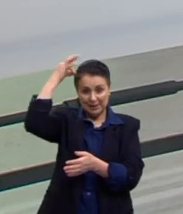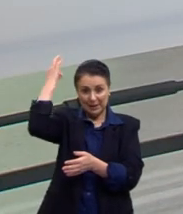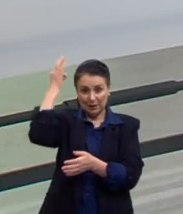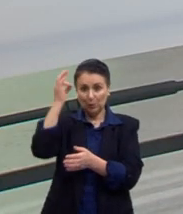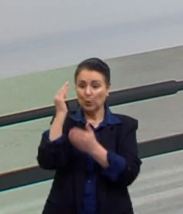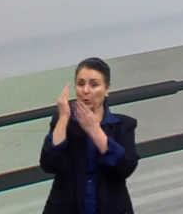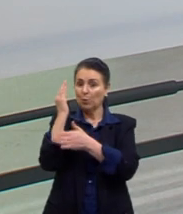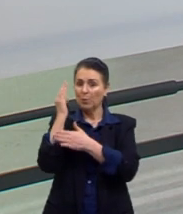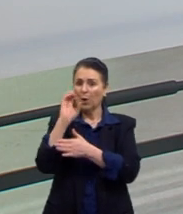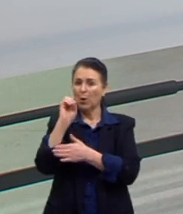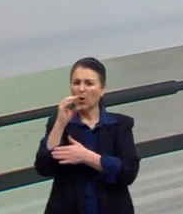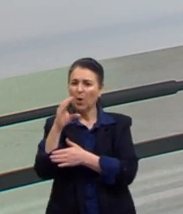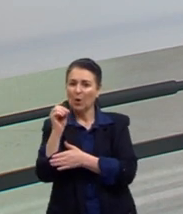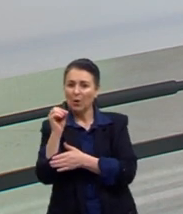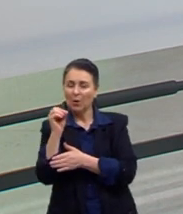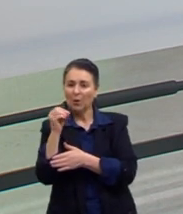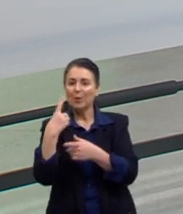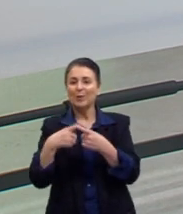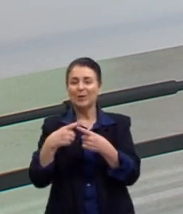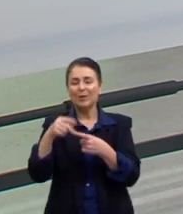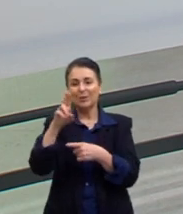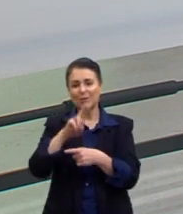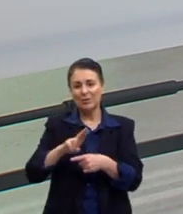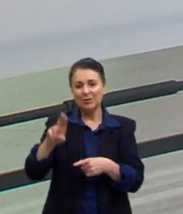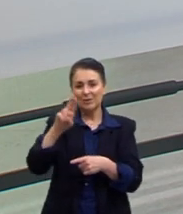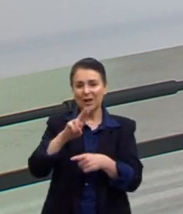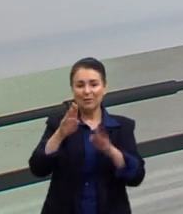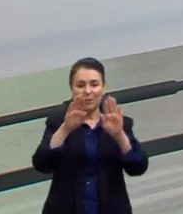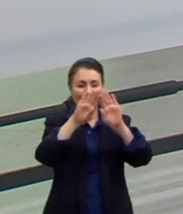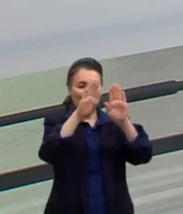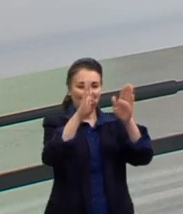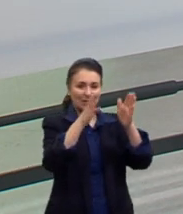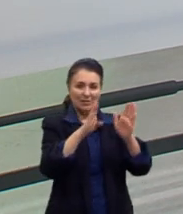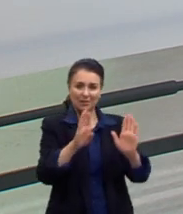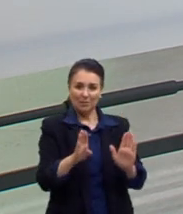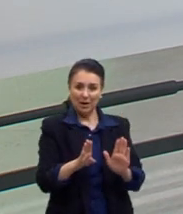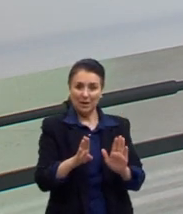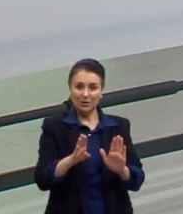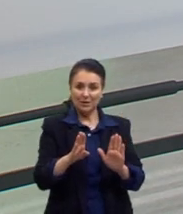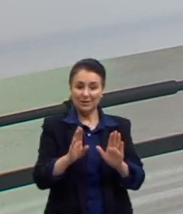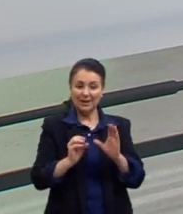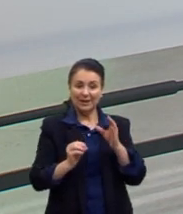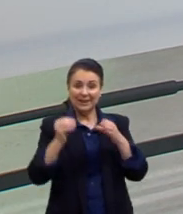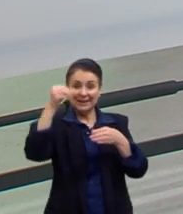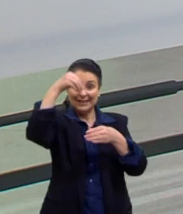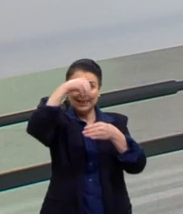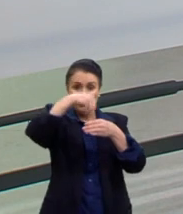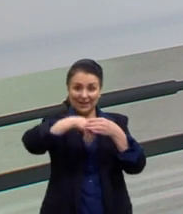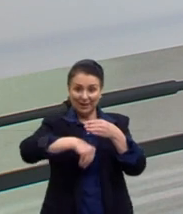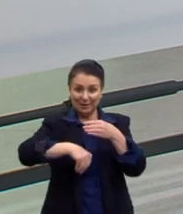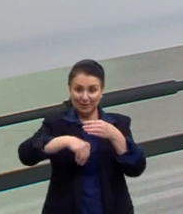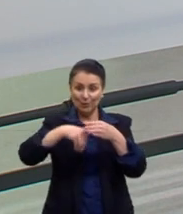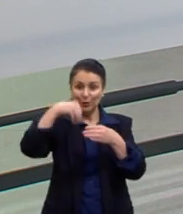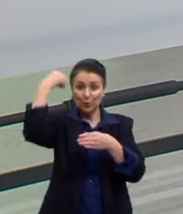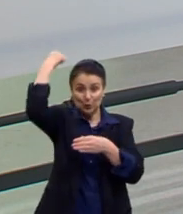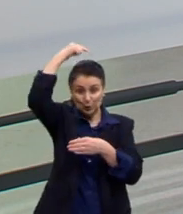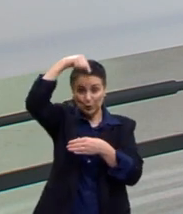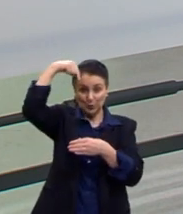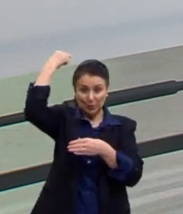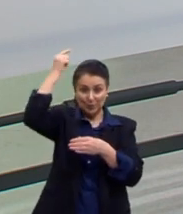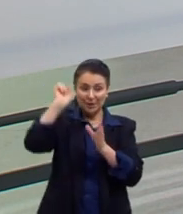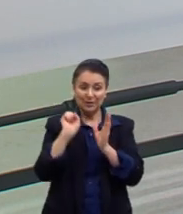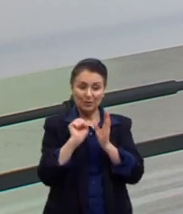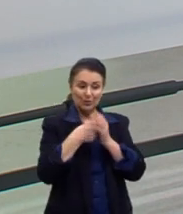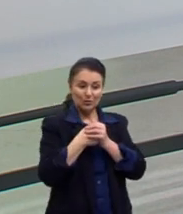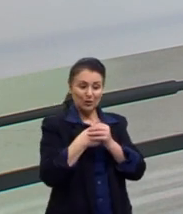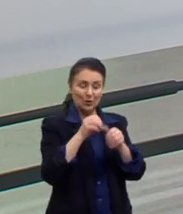lá, antigamente, as pessoas usavam as imagens ocas de santo para esconder ouro e não pagar